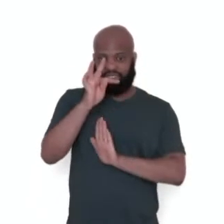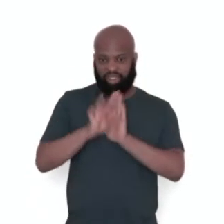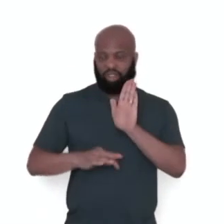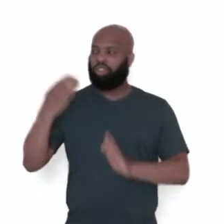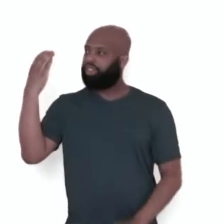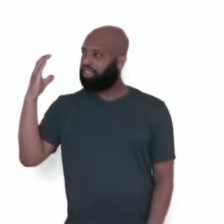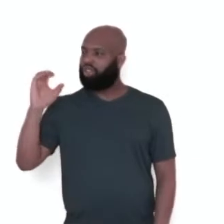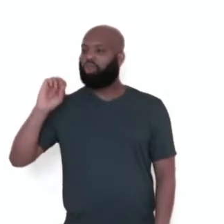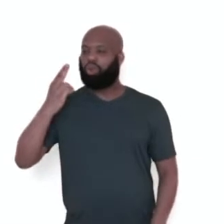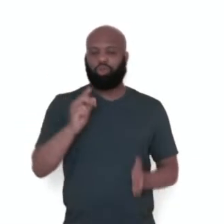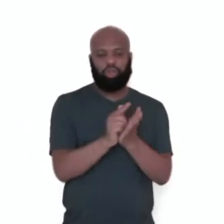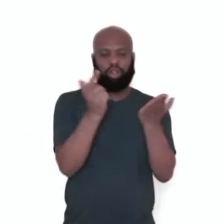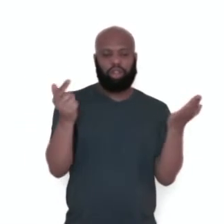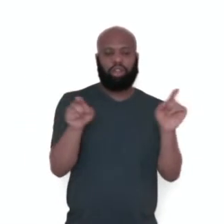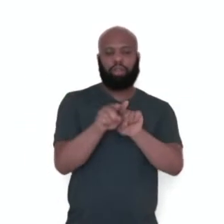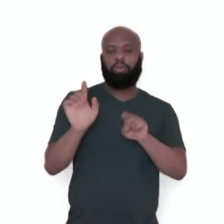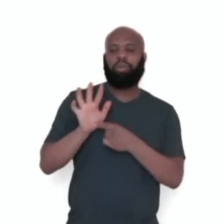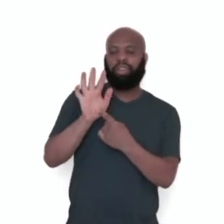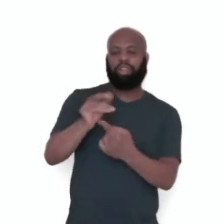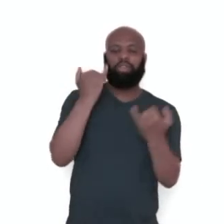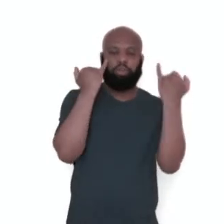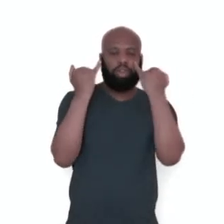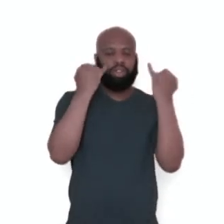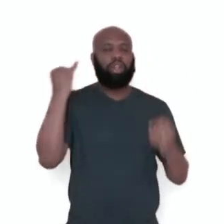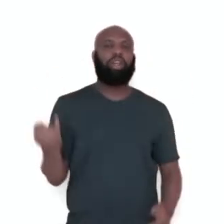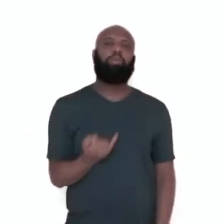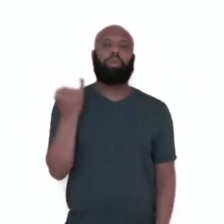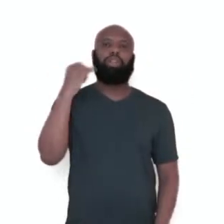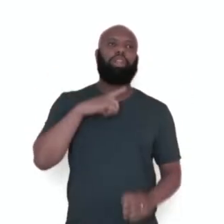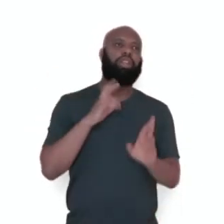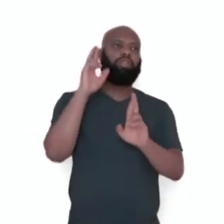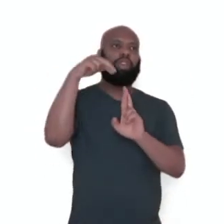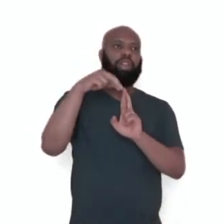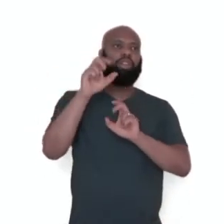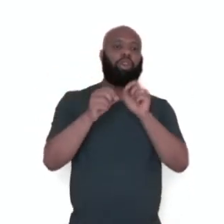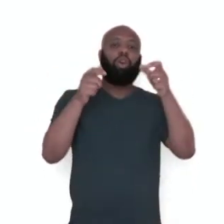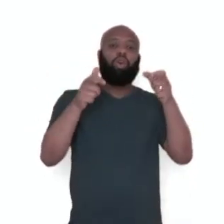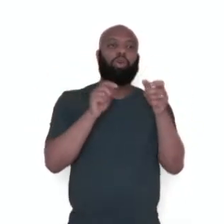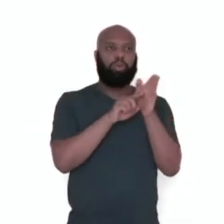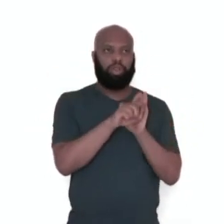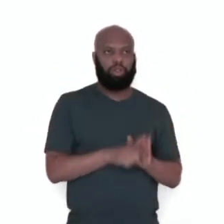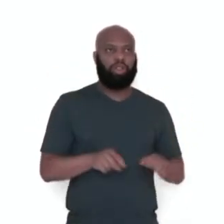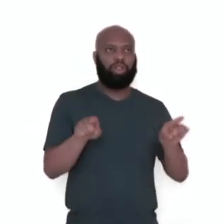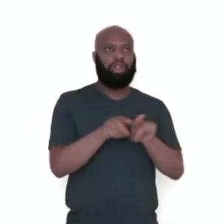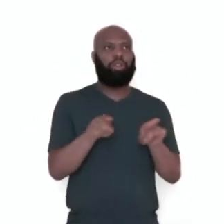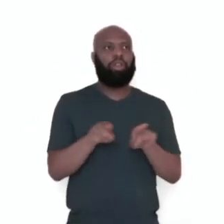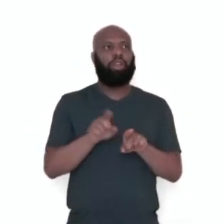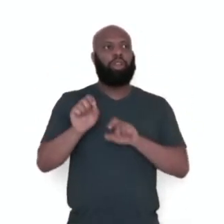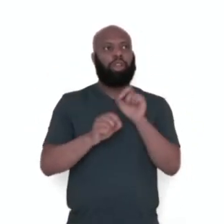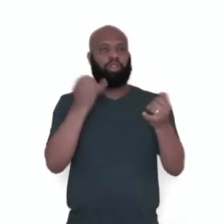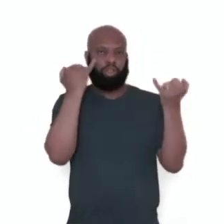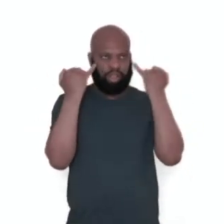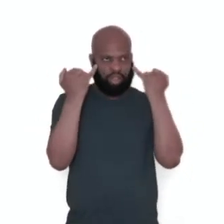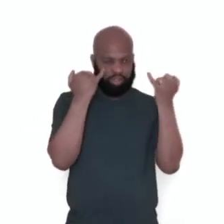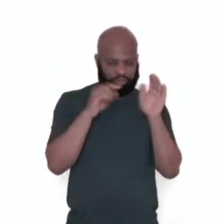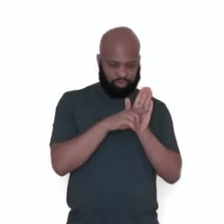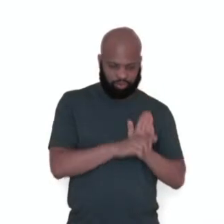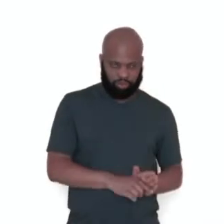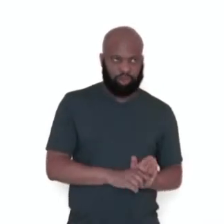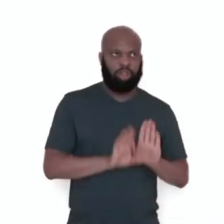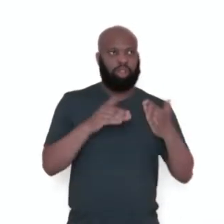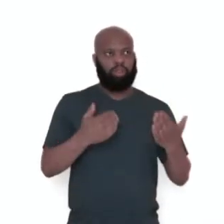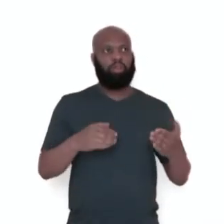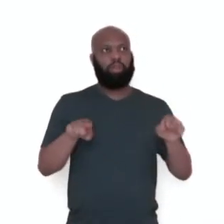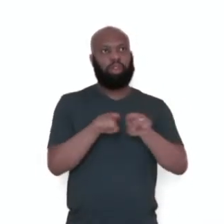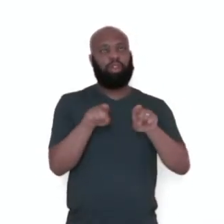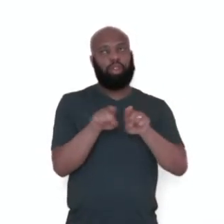apresentação de dados, é muito importante termos como referência o local da pesquisa e a data em que ela levantou os seus dados. Ou a data